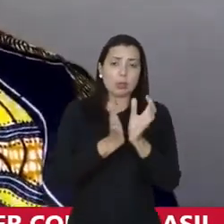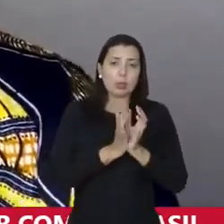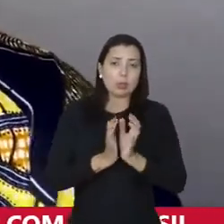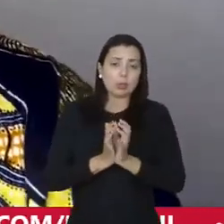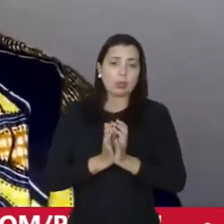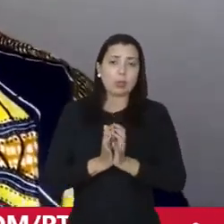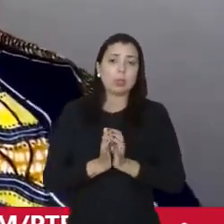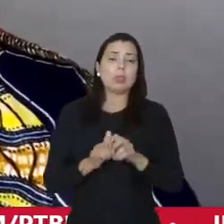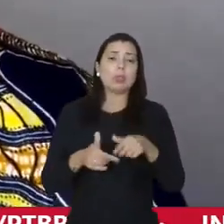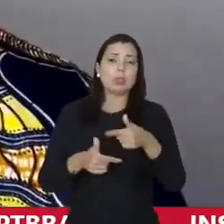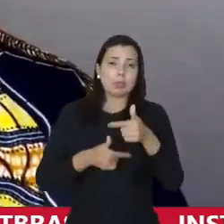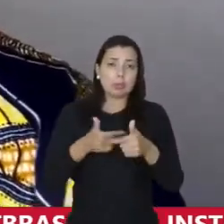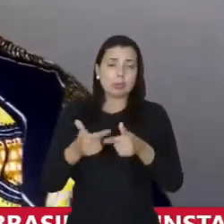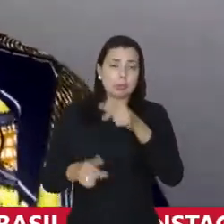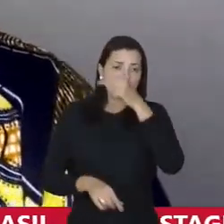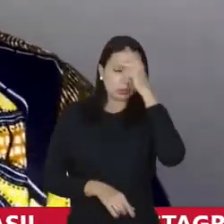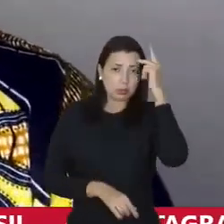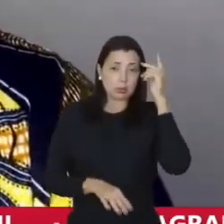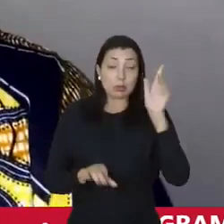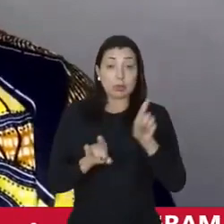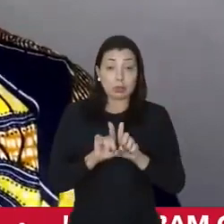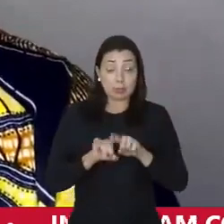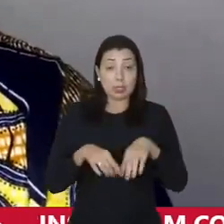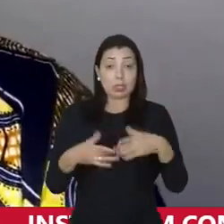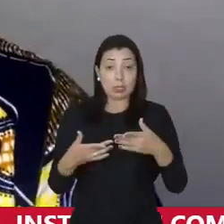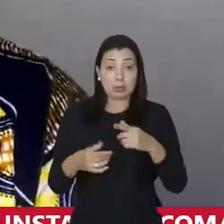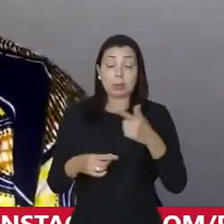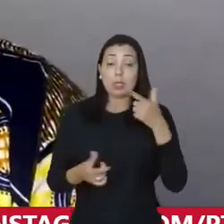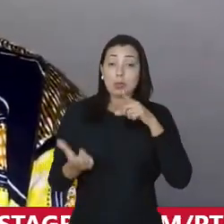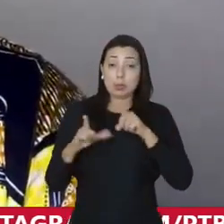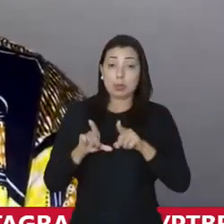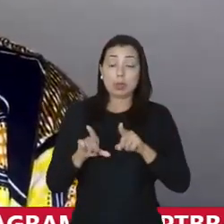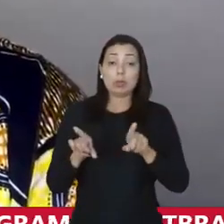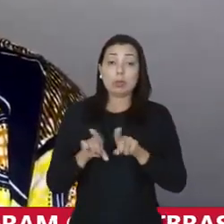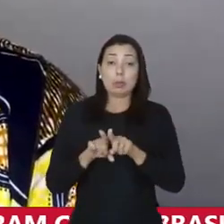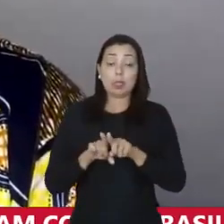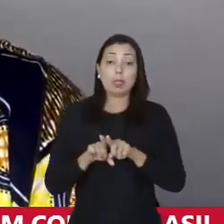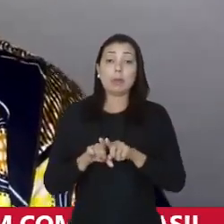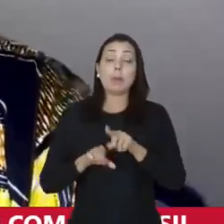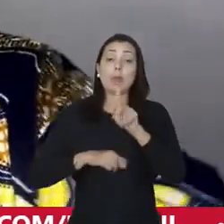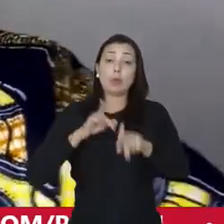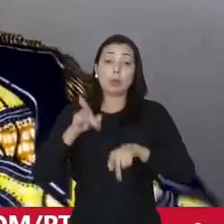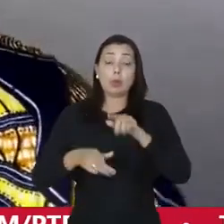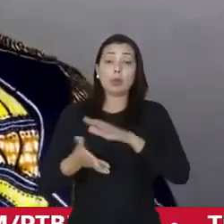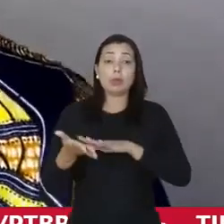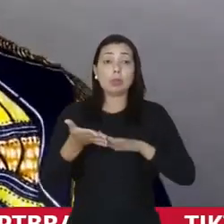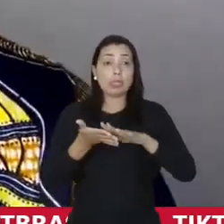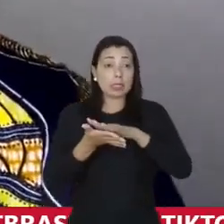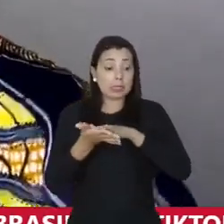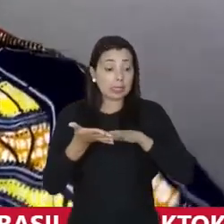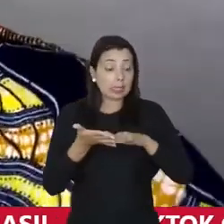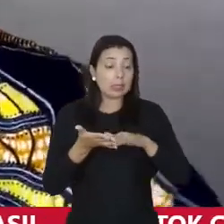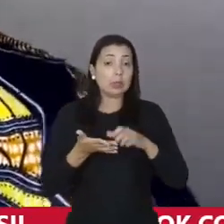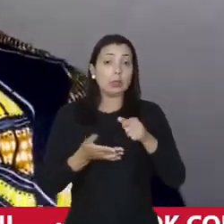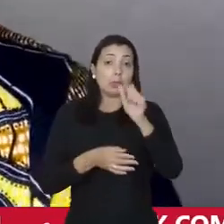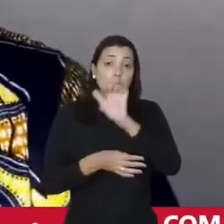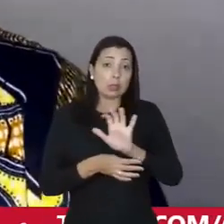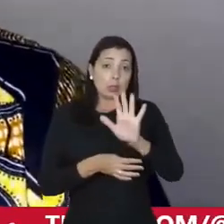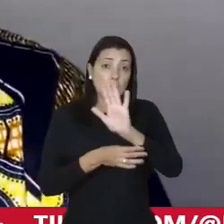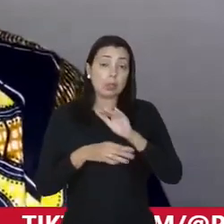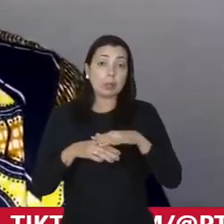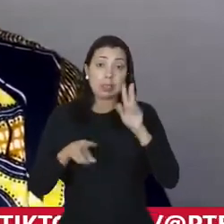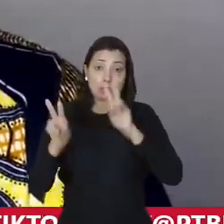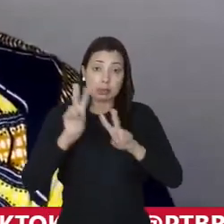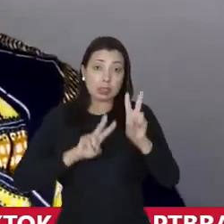diversas entidades, diversas pessoas, né? Mas a gente conseguiu incluir os povos ciganos daqui também, com articulação em todo o Estado, mas